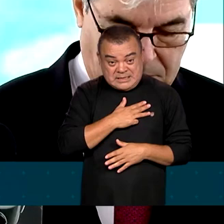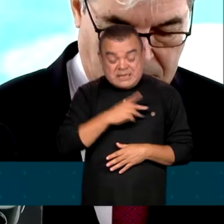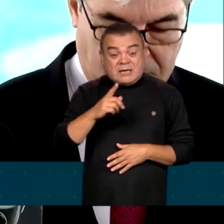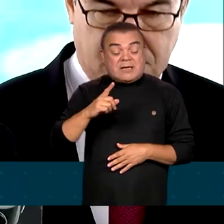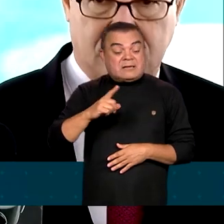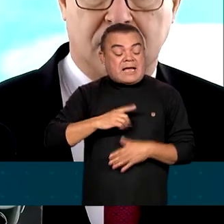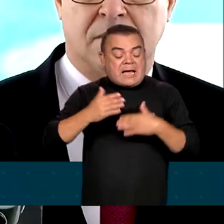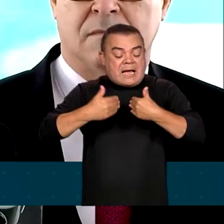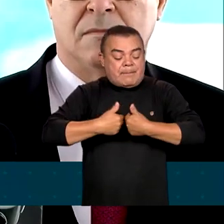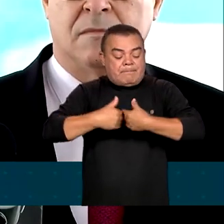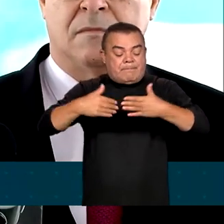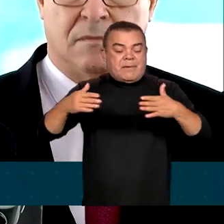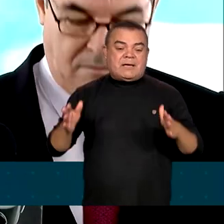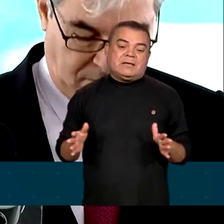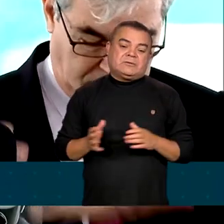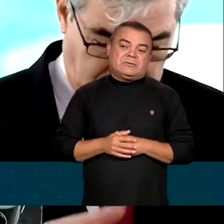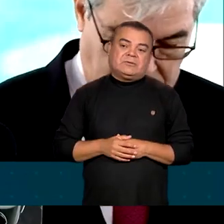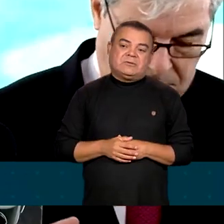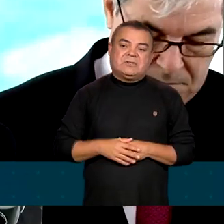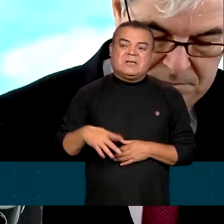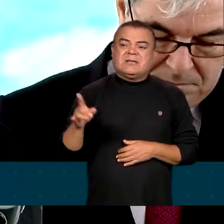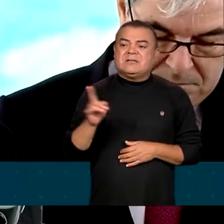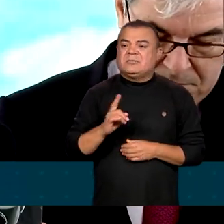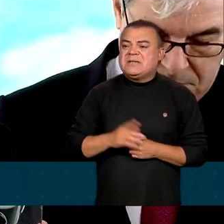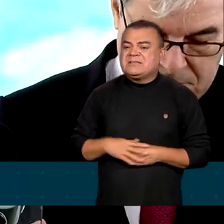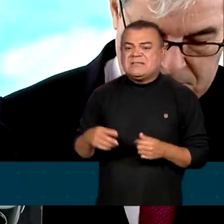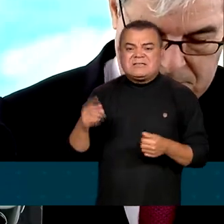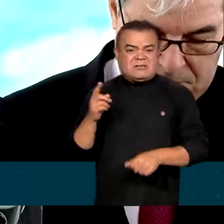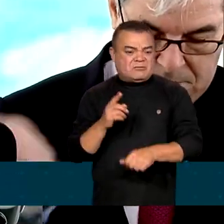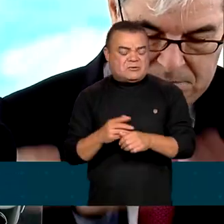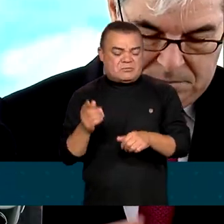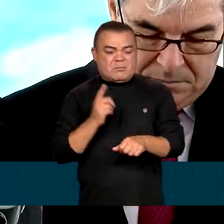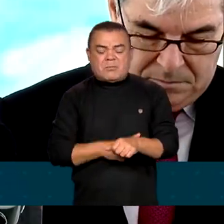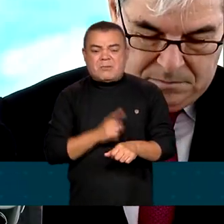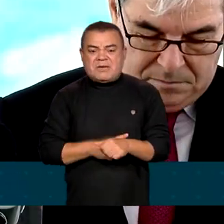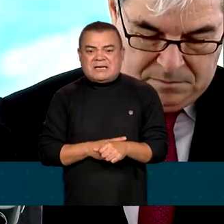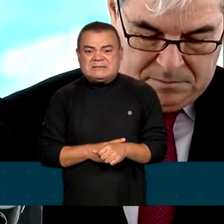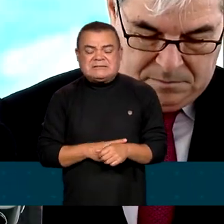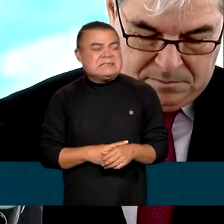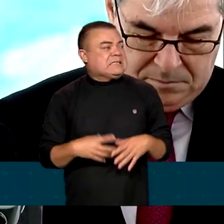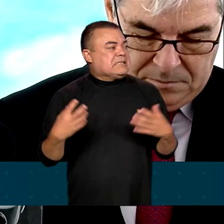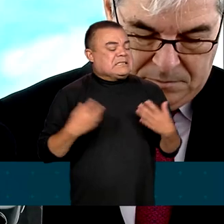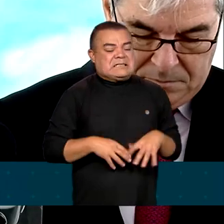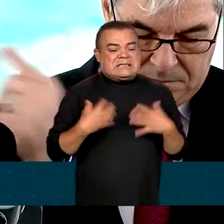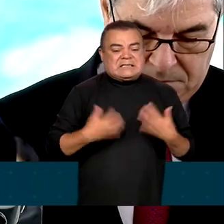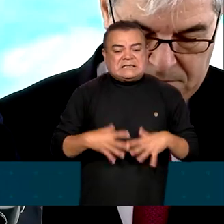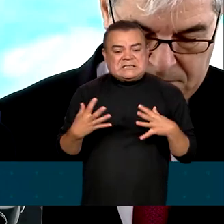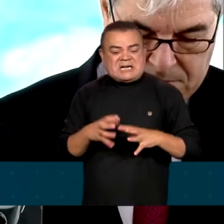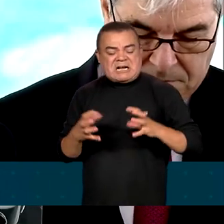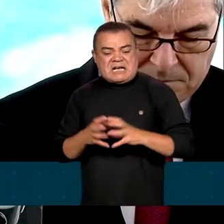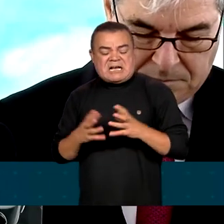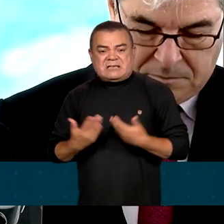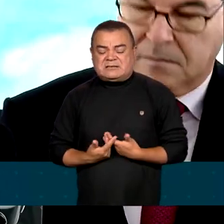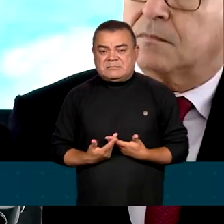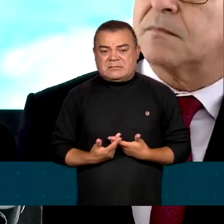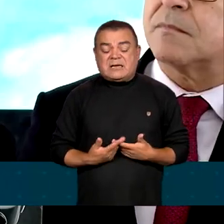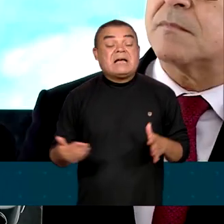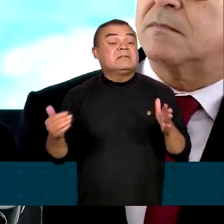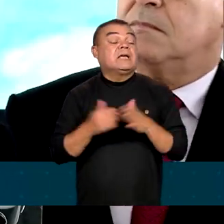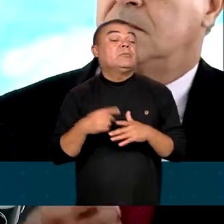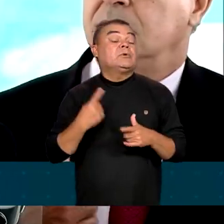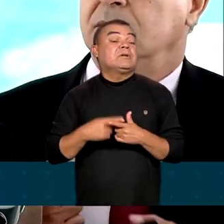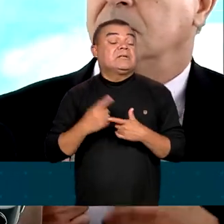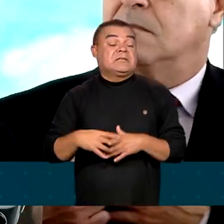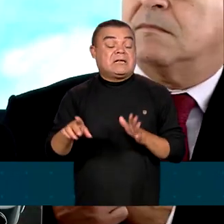se faz necessário através de movimentos radicais, através de invasão de terra produtiva. Até porque tem lei que proíbe isso.